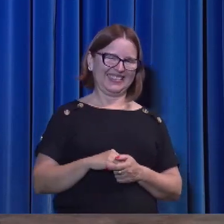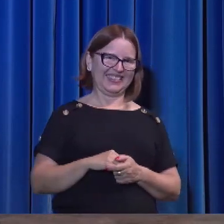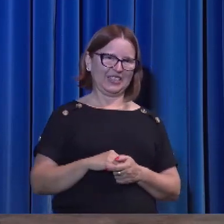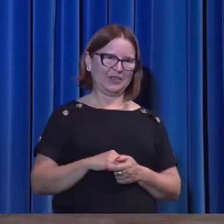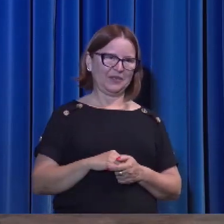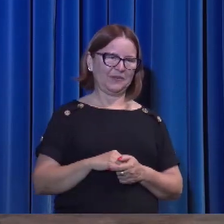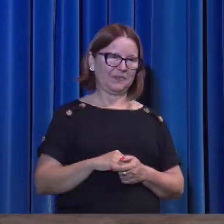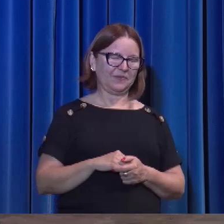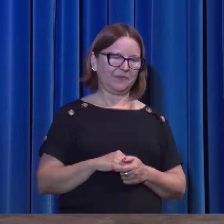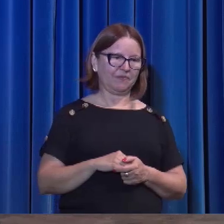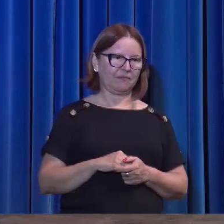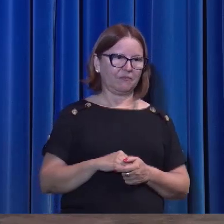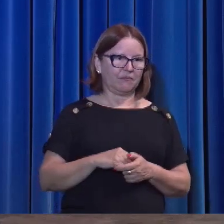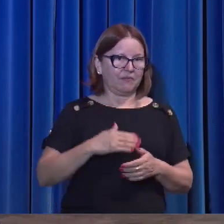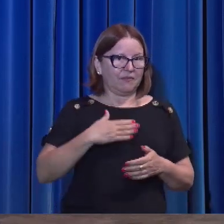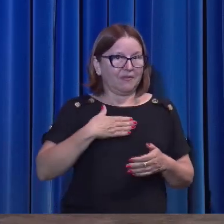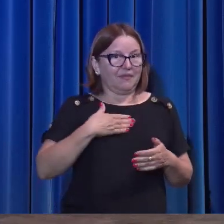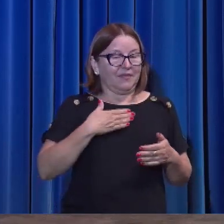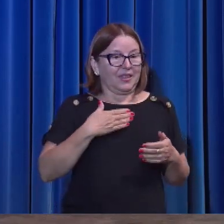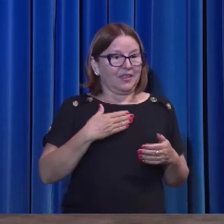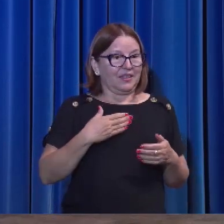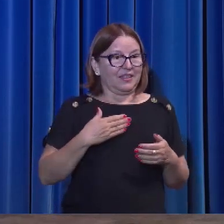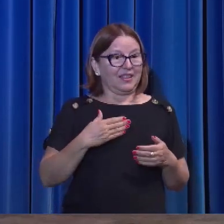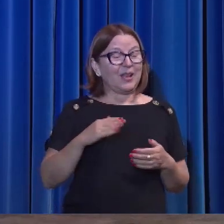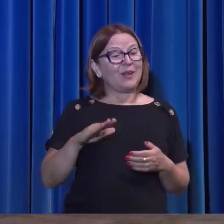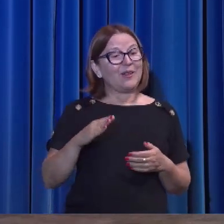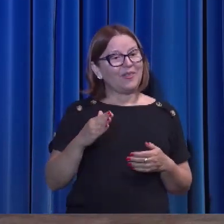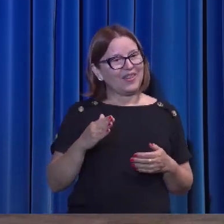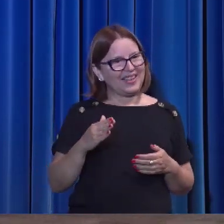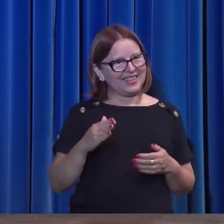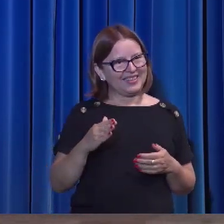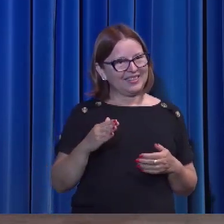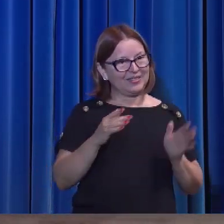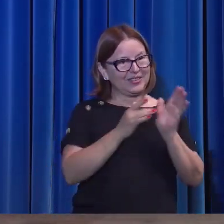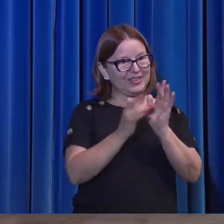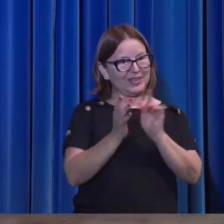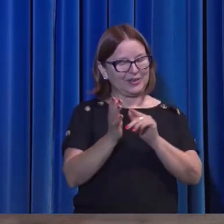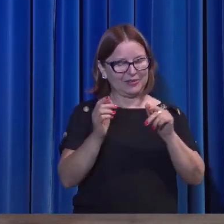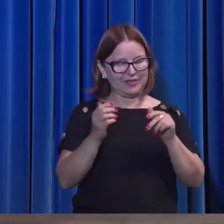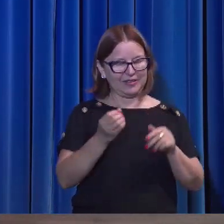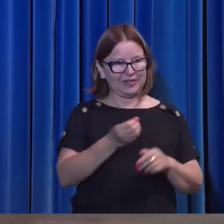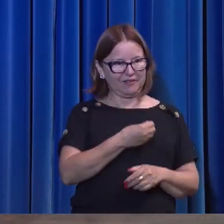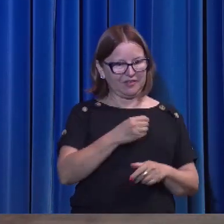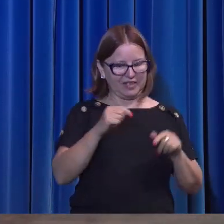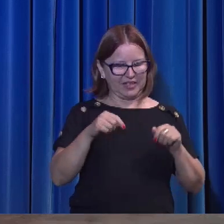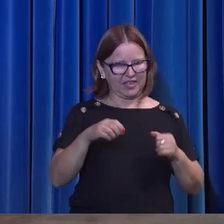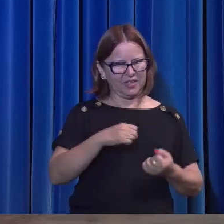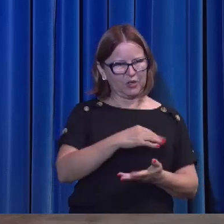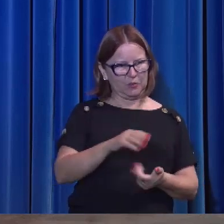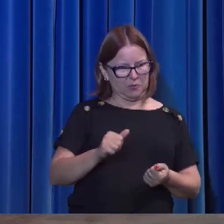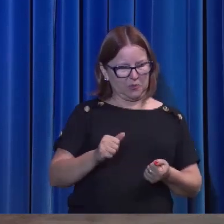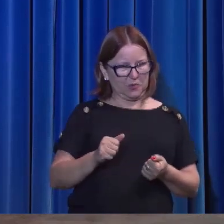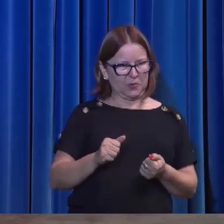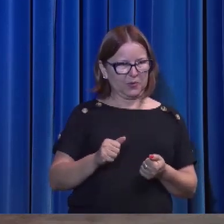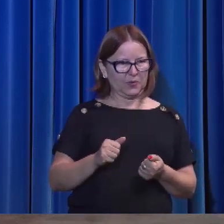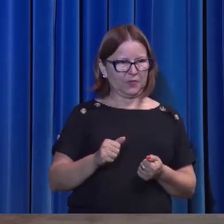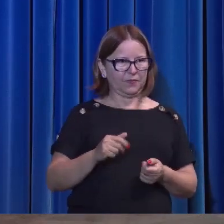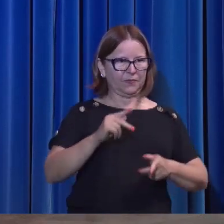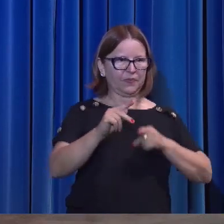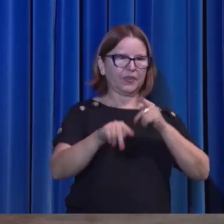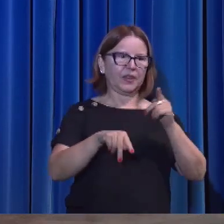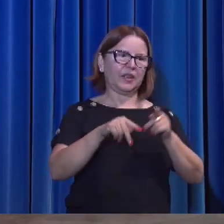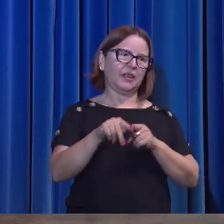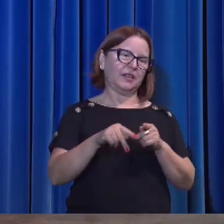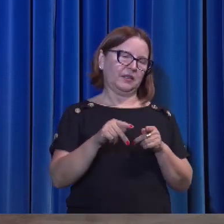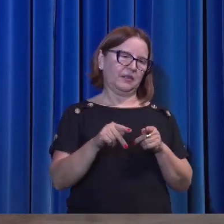É surpreendente, quando ele estava aqui, os que estavam na frente da multidão, estavam